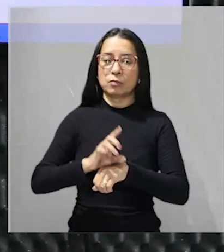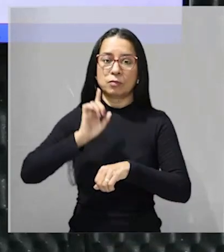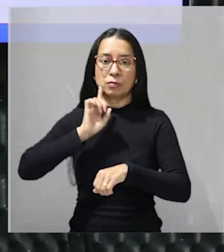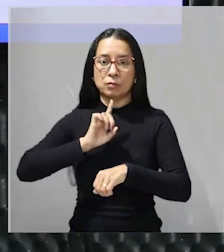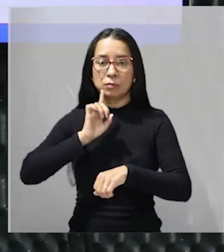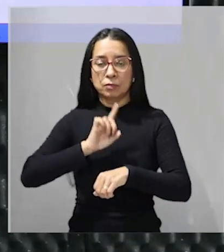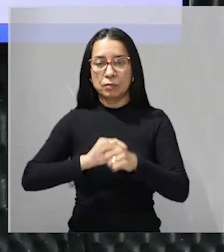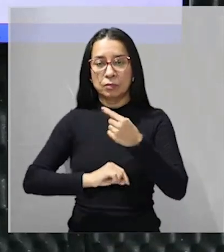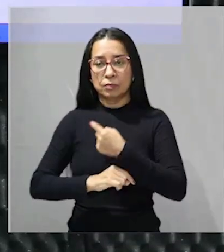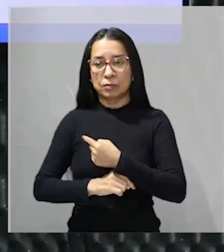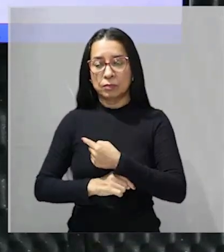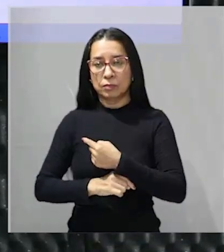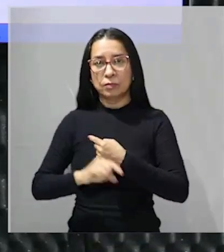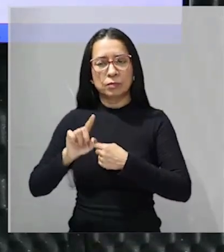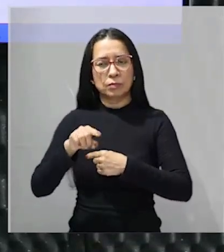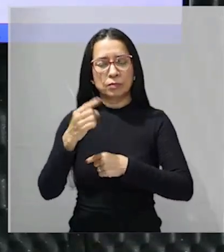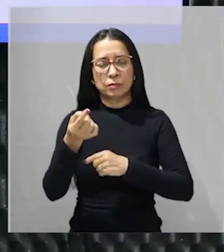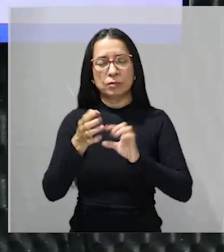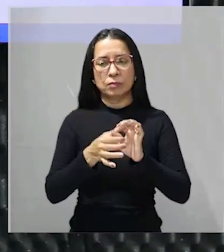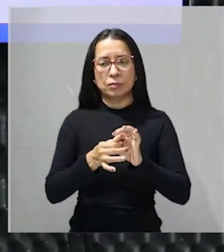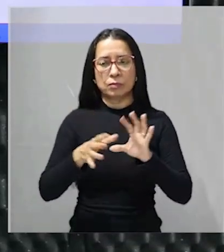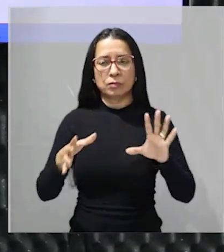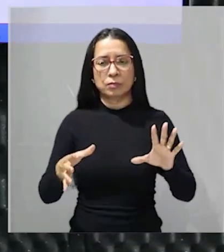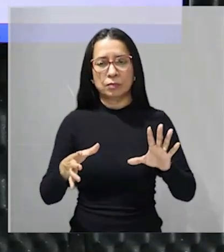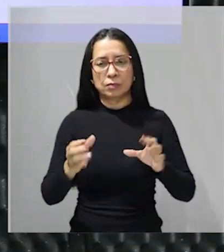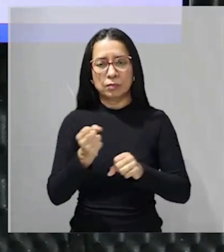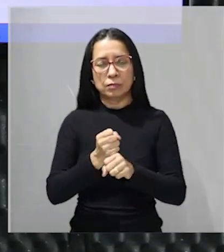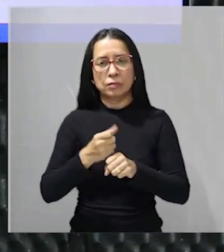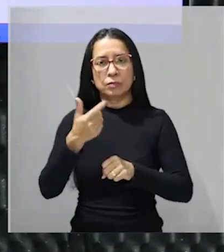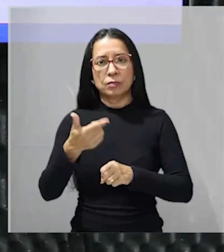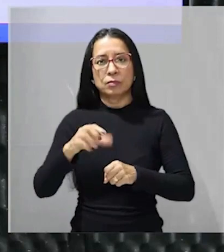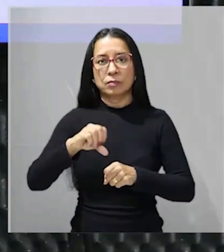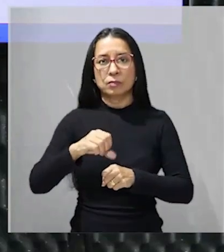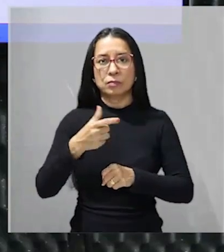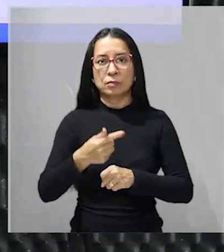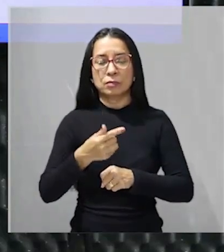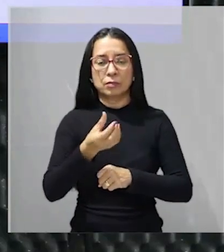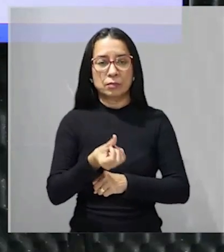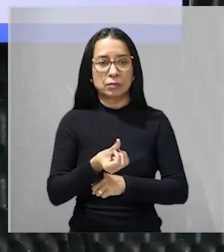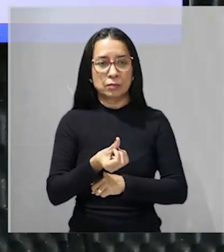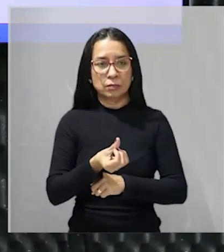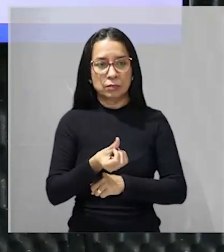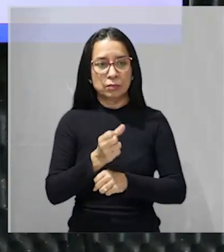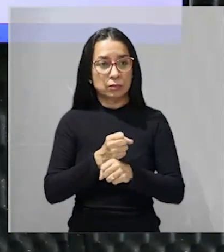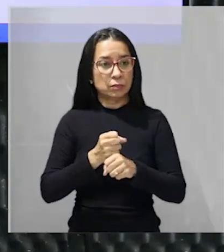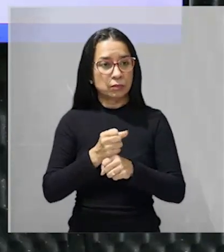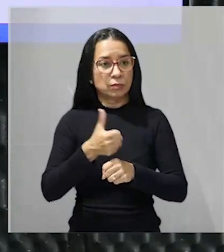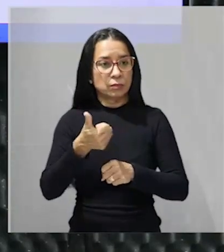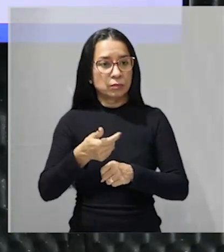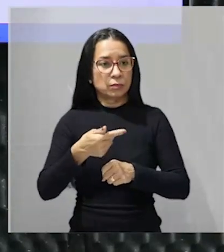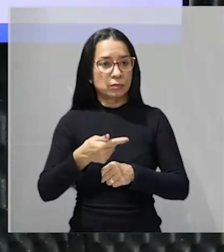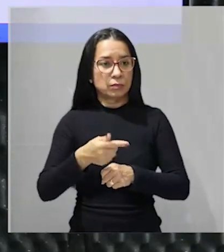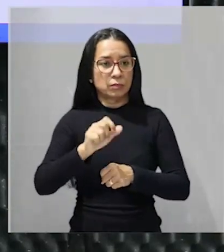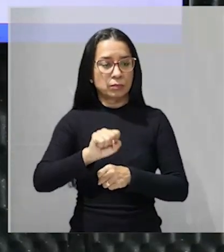a independência foi em 1776 em 1787 no outro ano eles aprovaram a